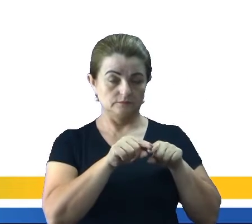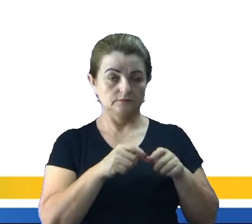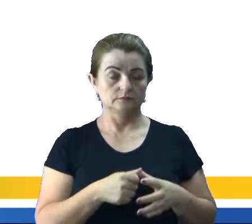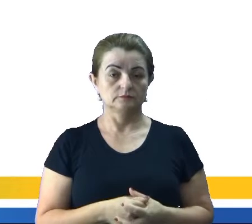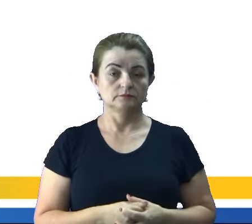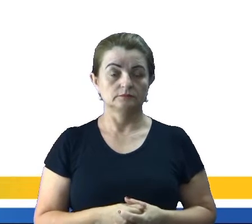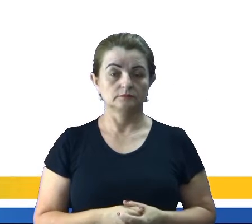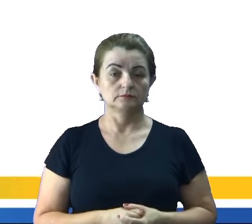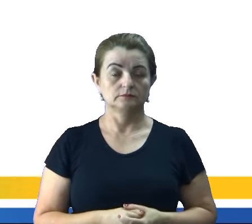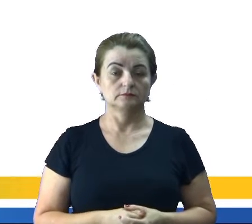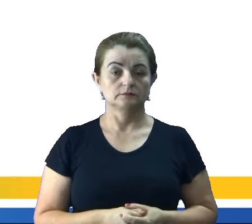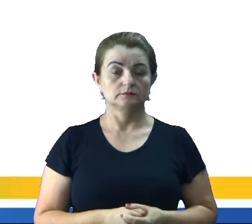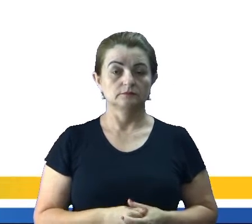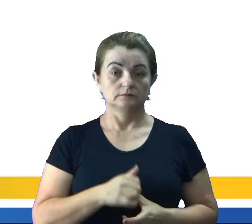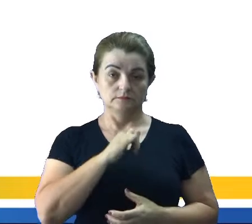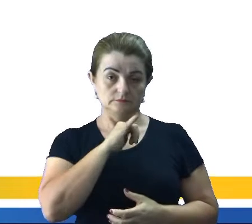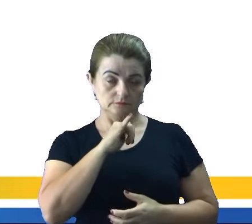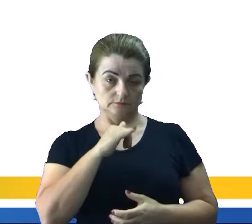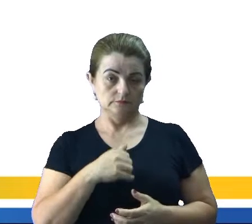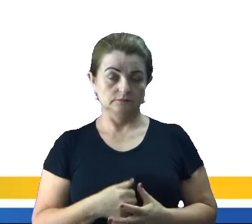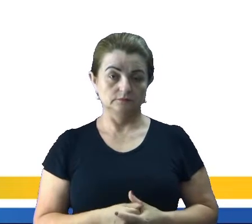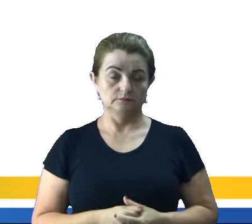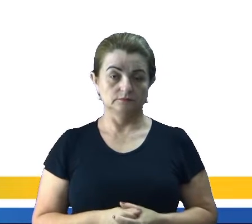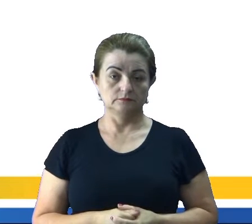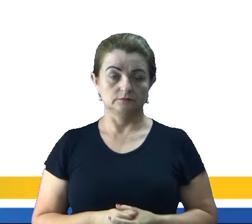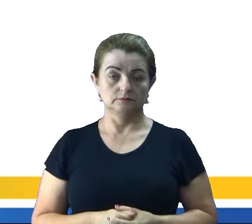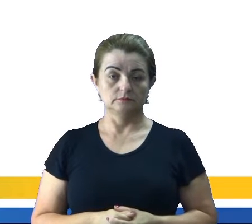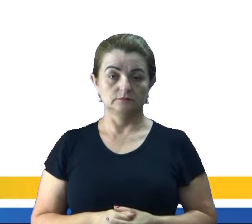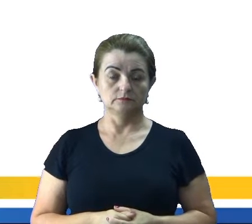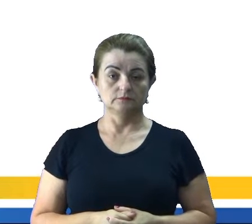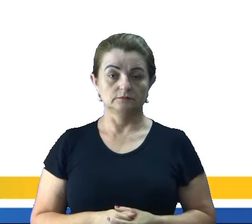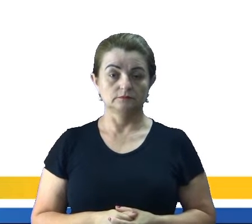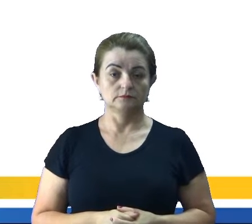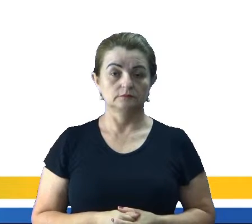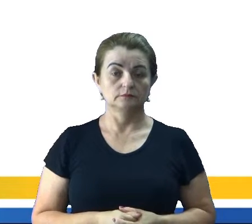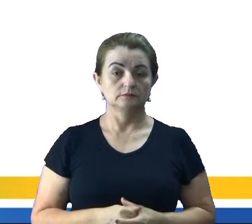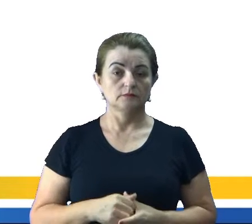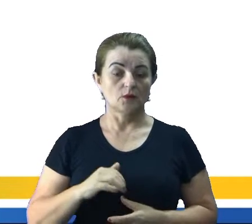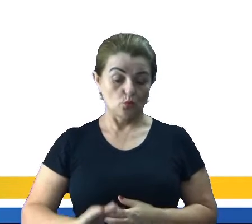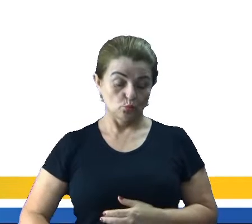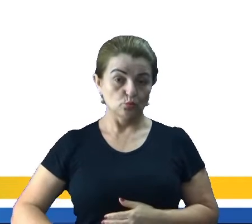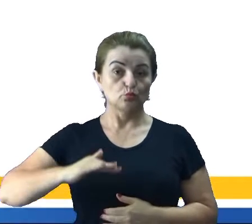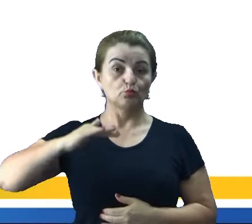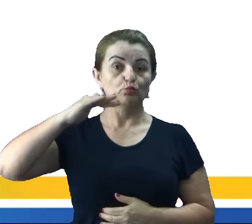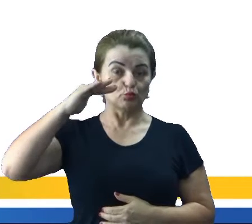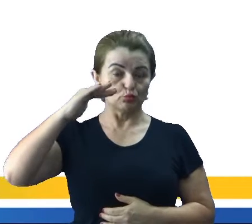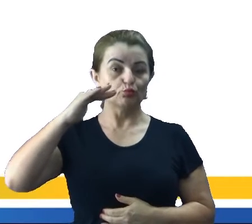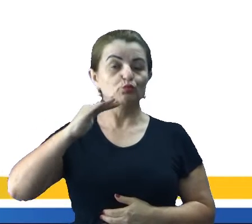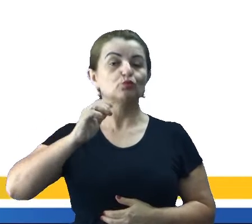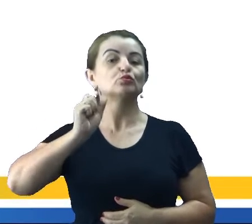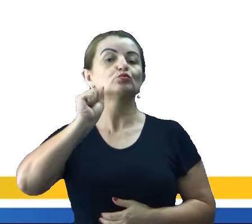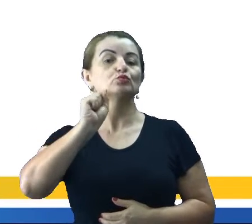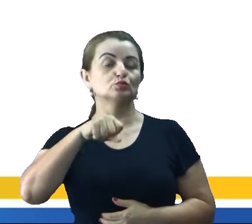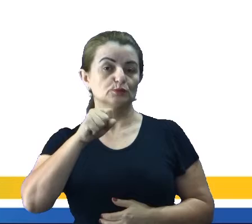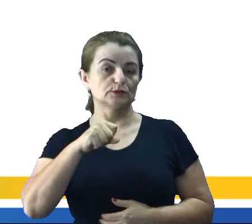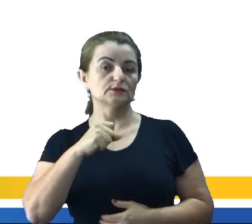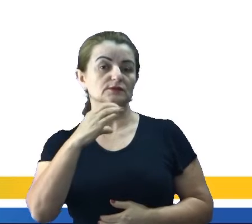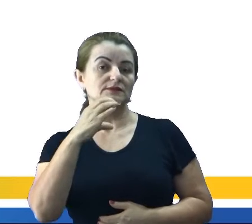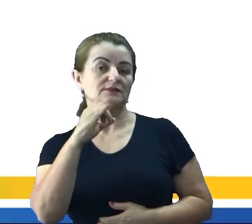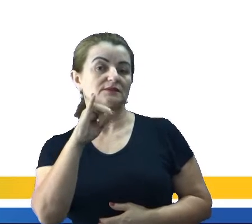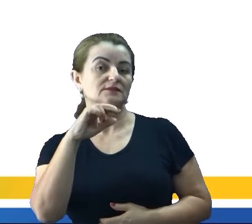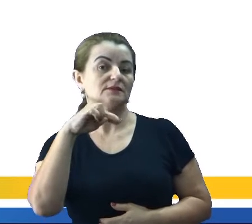diz Quando eu crescer, eu vou ser um cientista